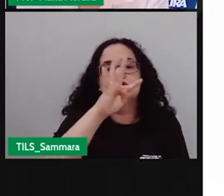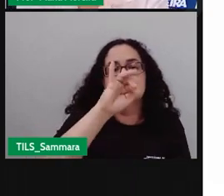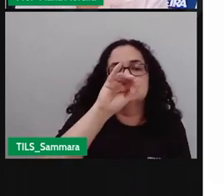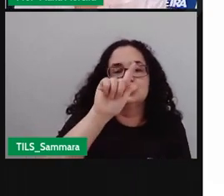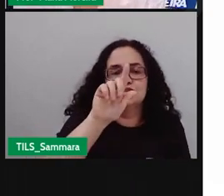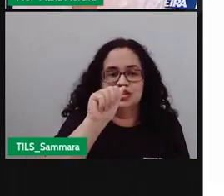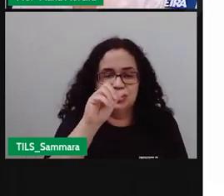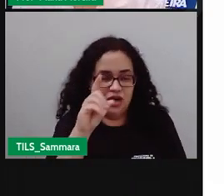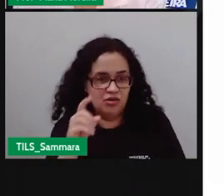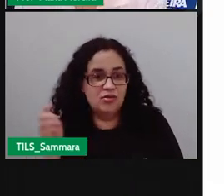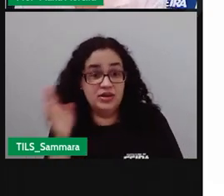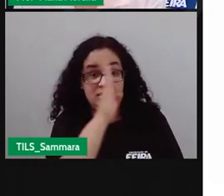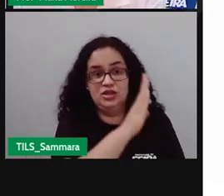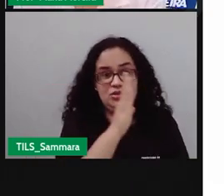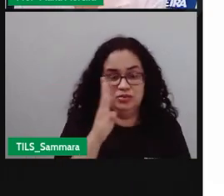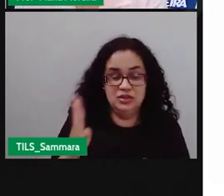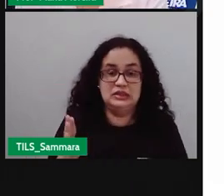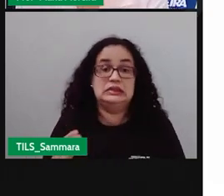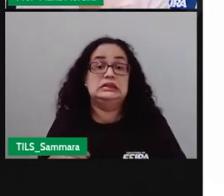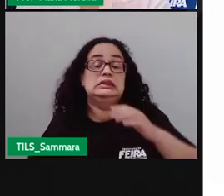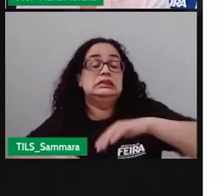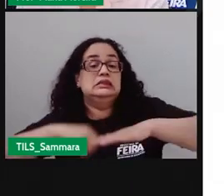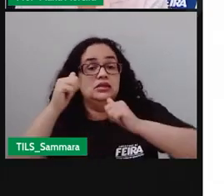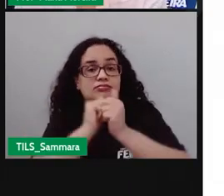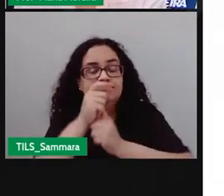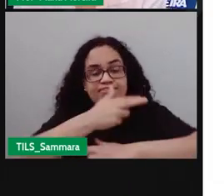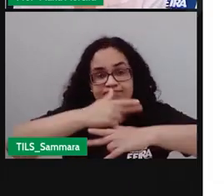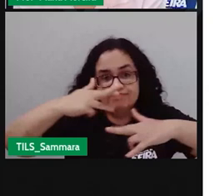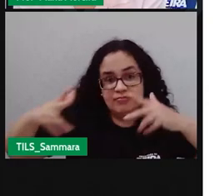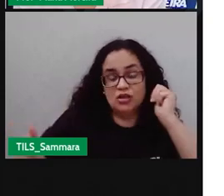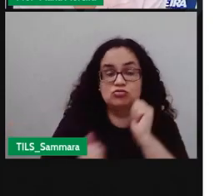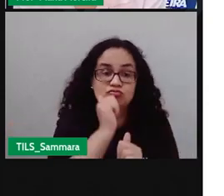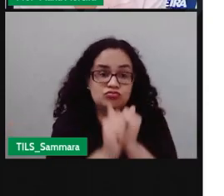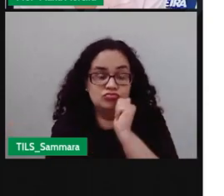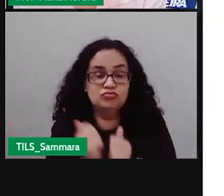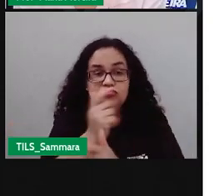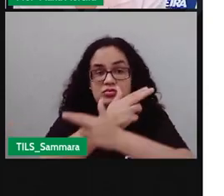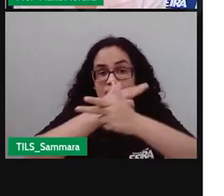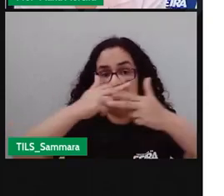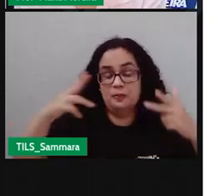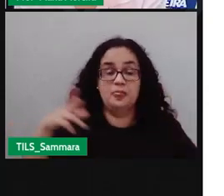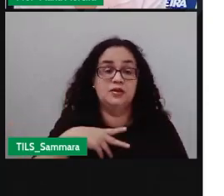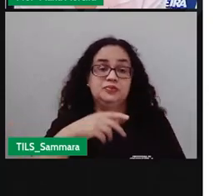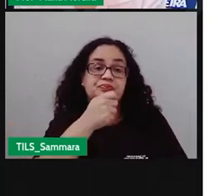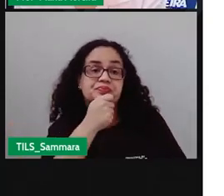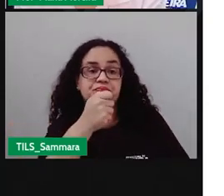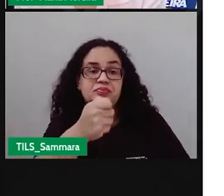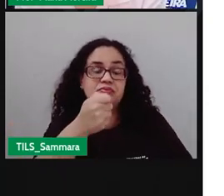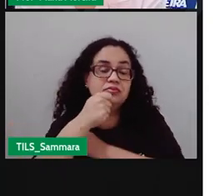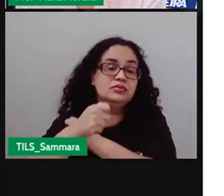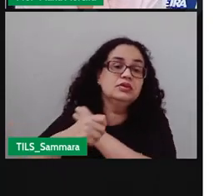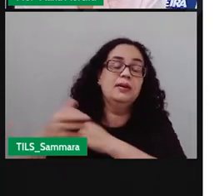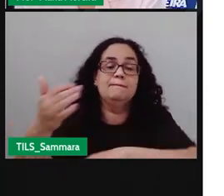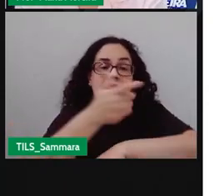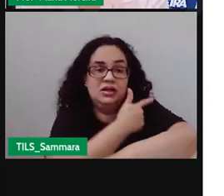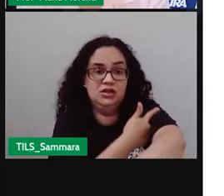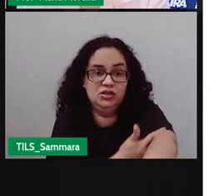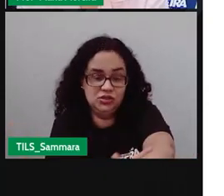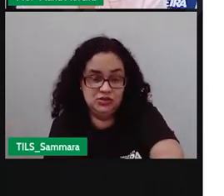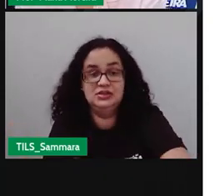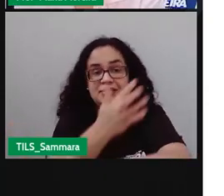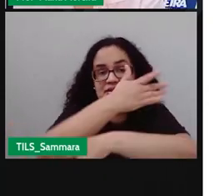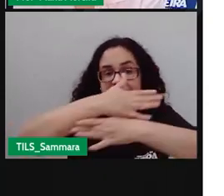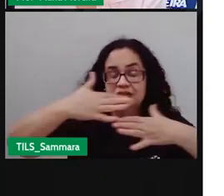BBB, mas ele veio lá do esporte, né, isso. Tem repórter aí para a educação, das